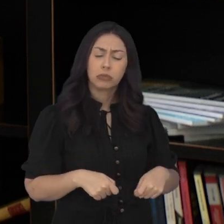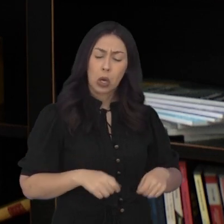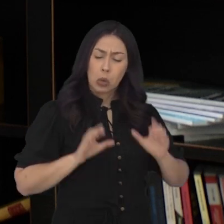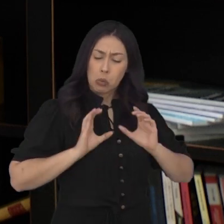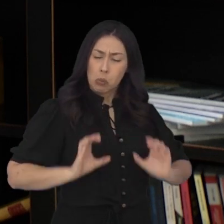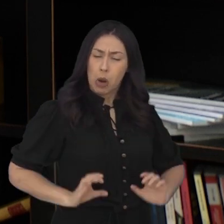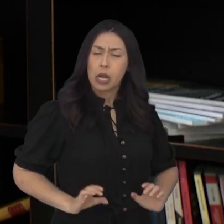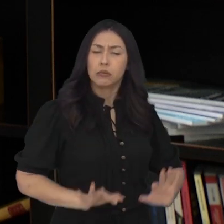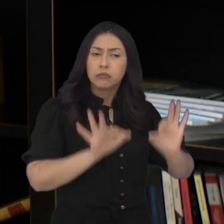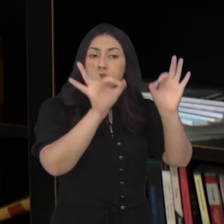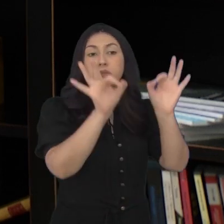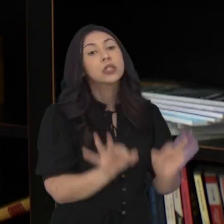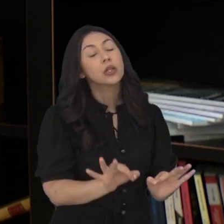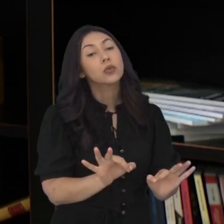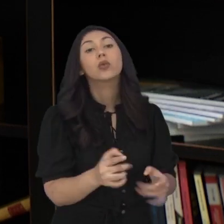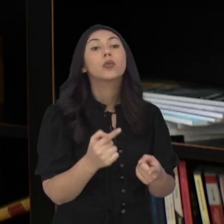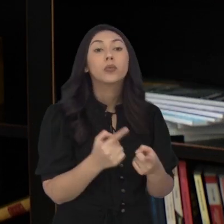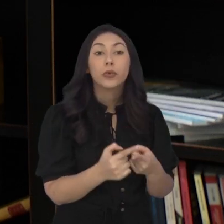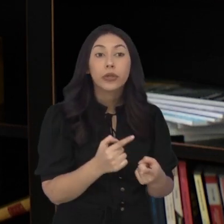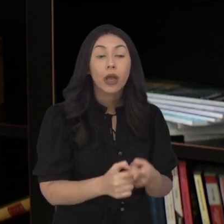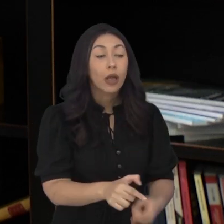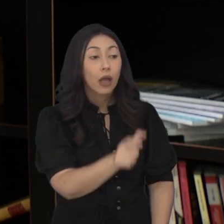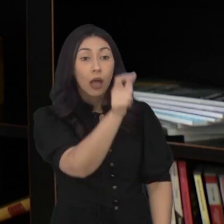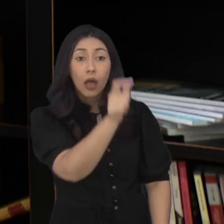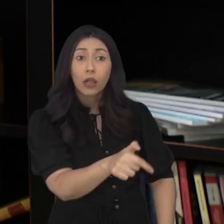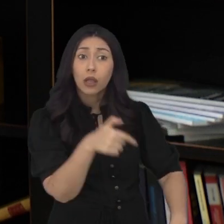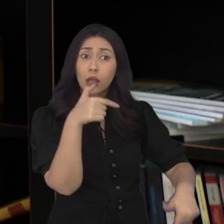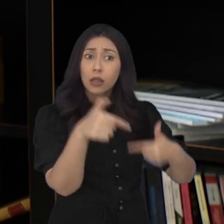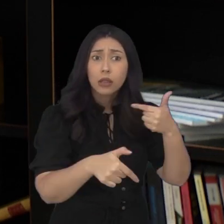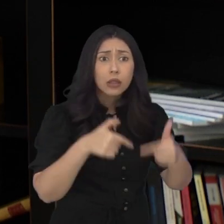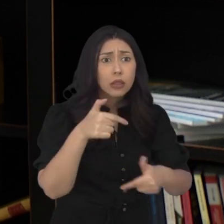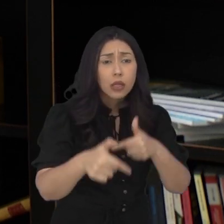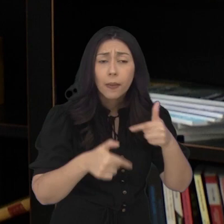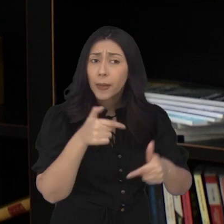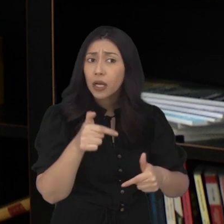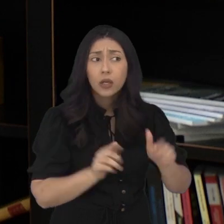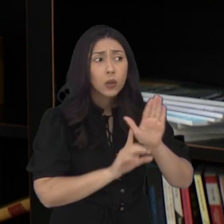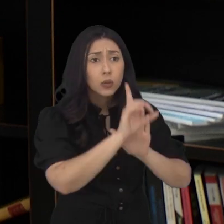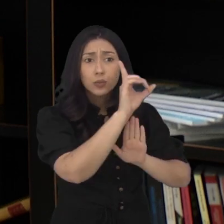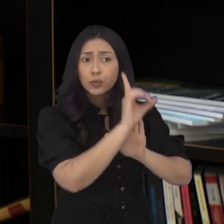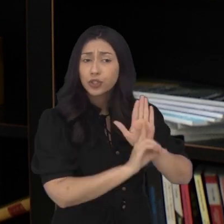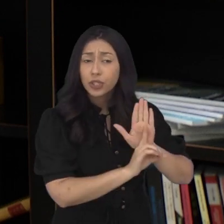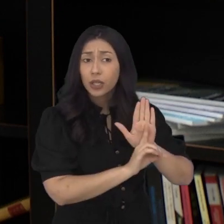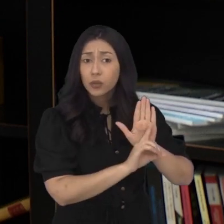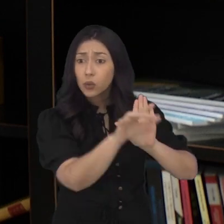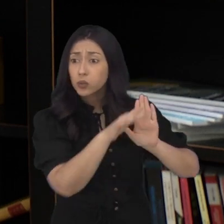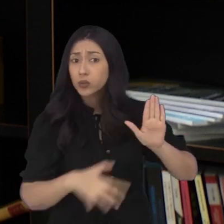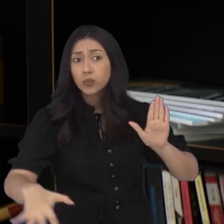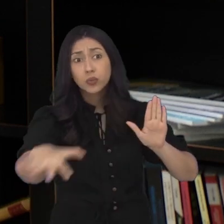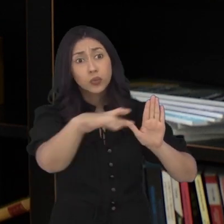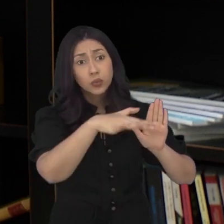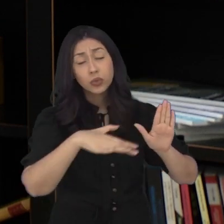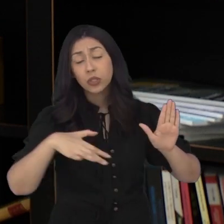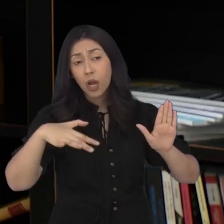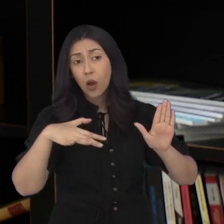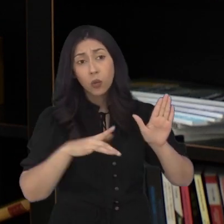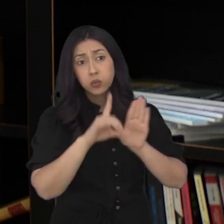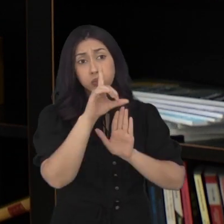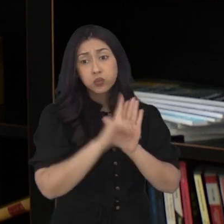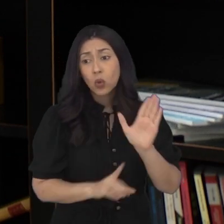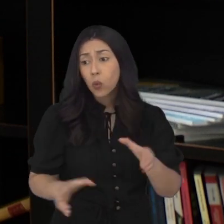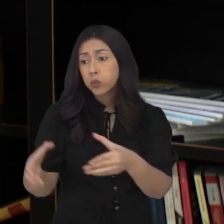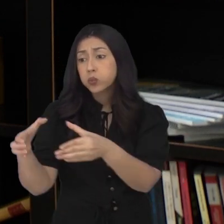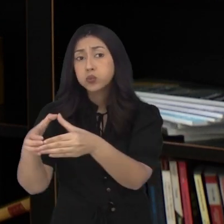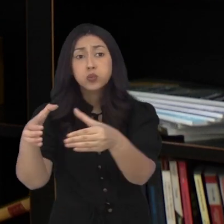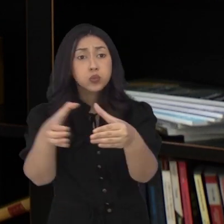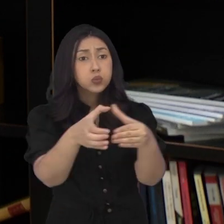deveres que se espera de um servidor público. Justamente por quê? Porque ele trabalha com direitos que não lhe pertencem, são direitos